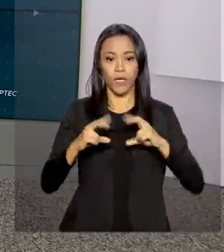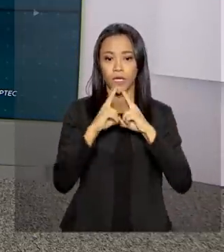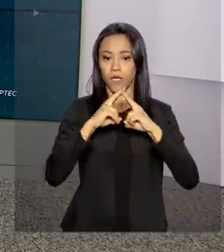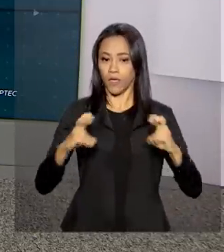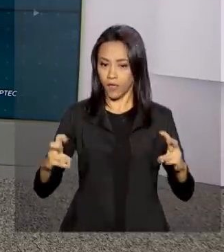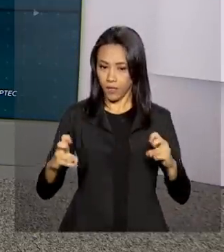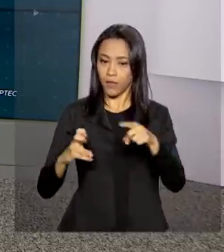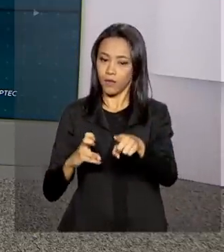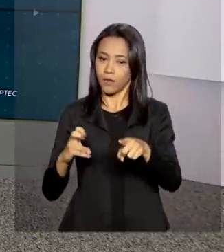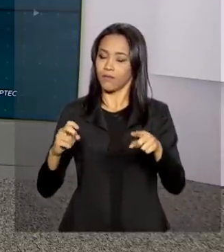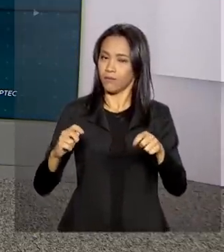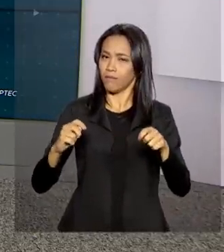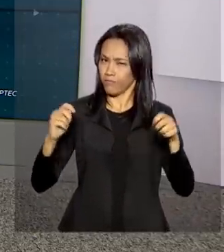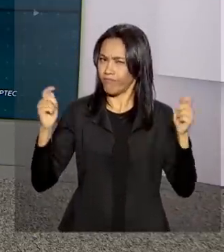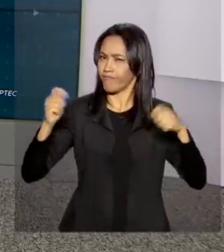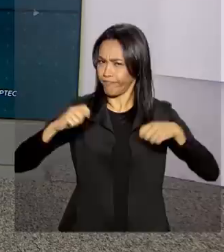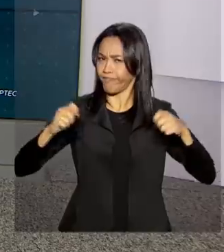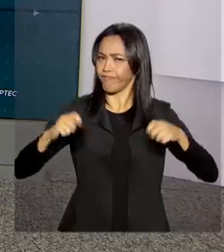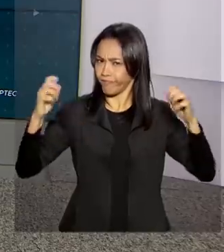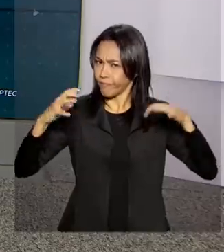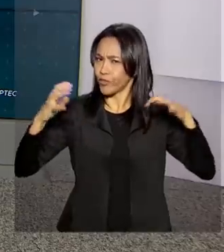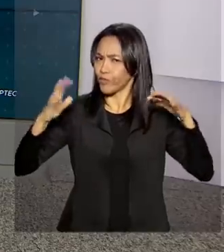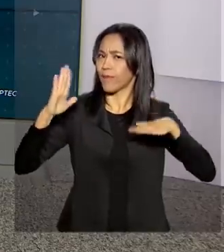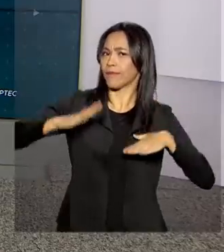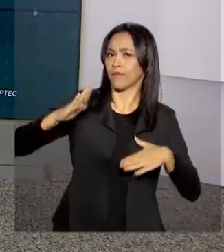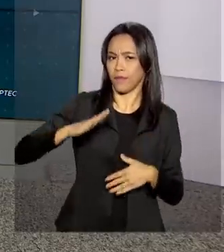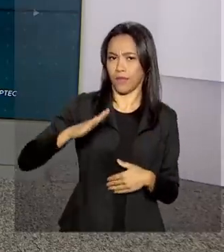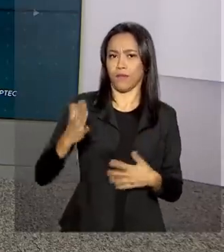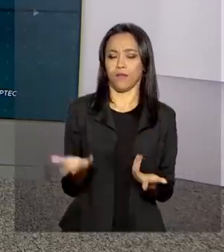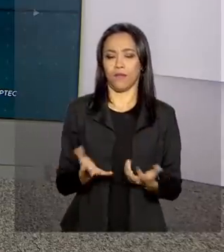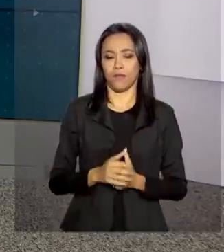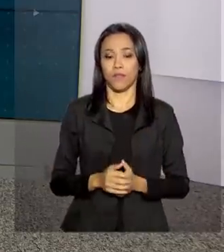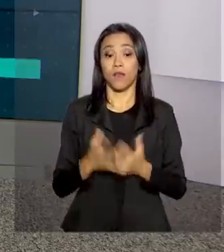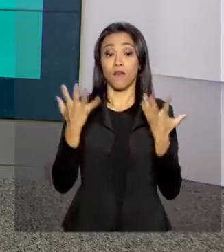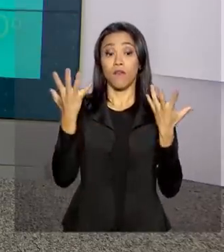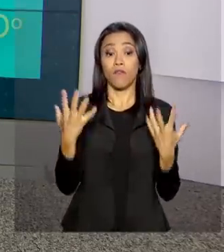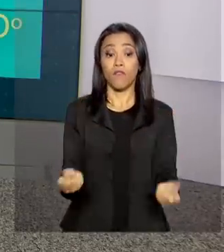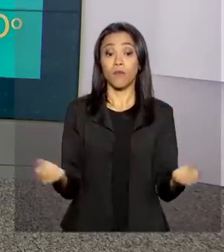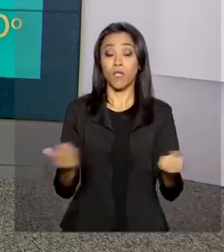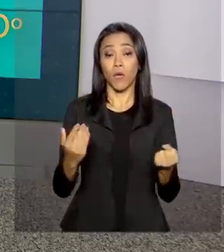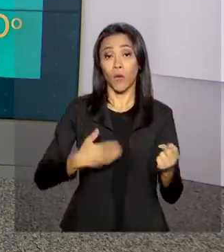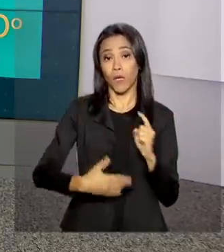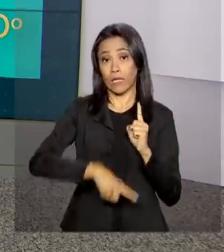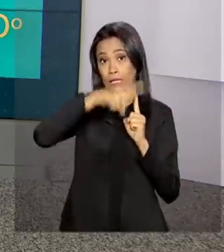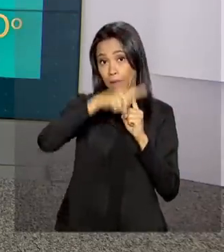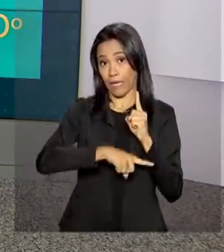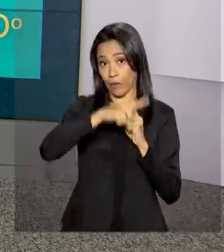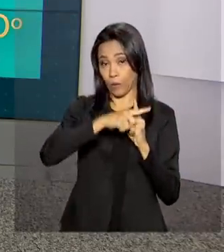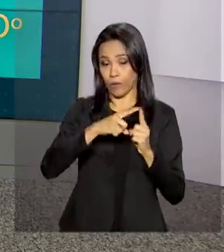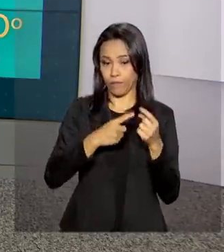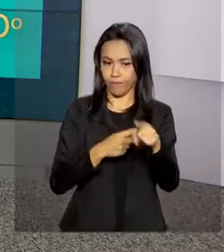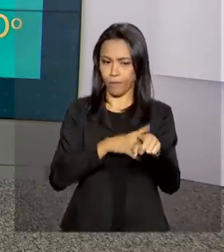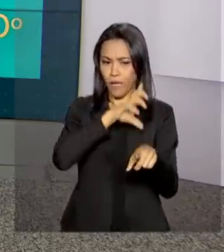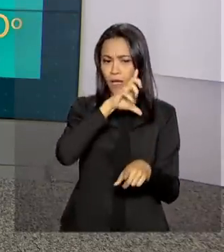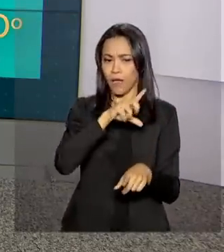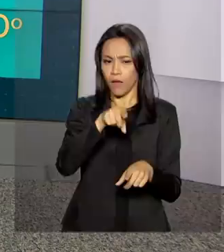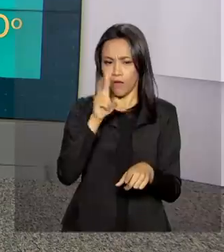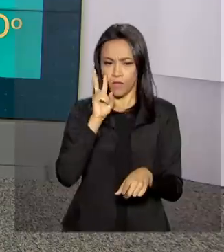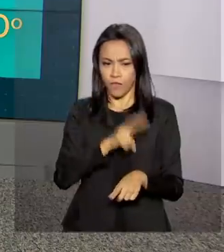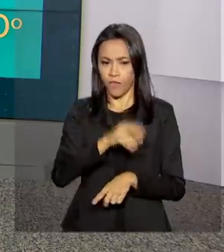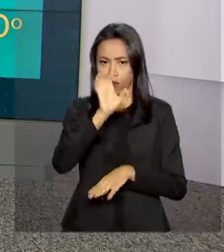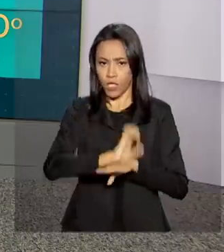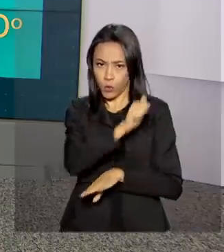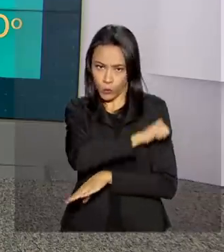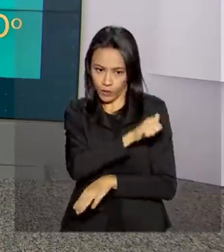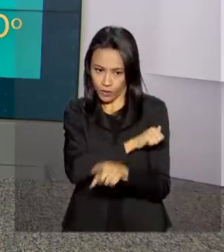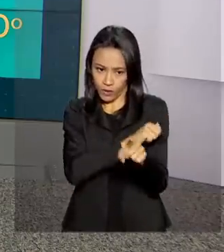temos possibilidades de pancadas de chuva também à tarde. Bom, agora vamos às temperaturas mínimas e máximas, né? Dá uma olhada aqui no Rio